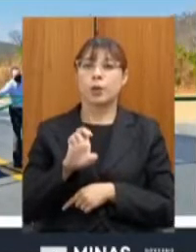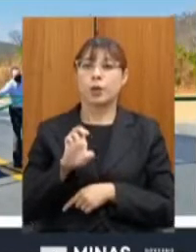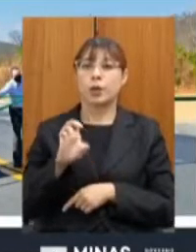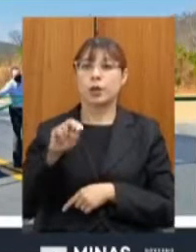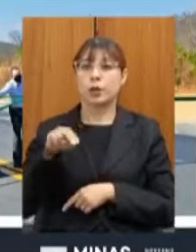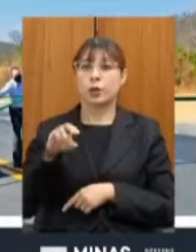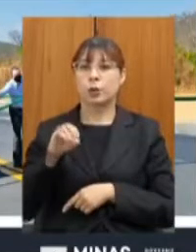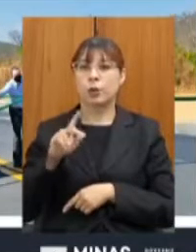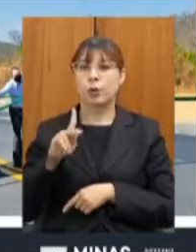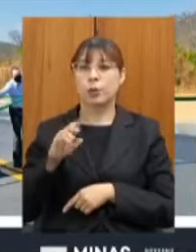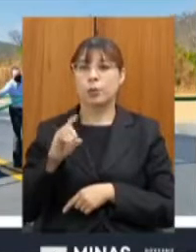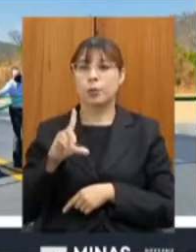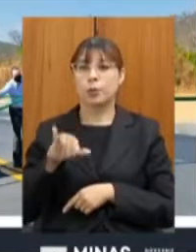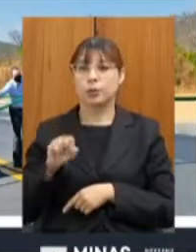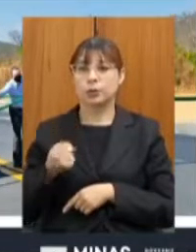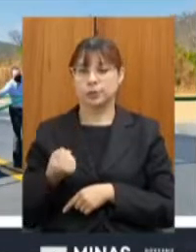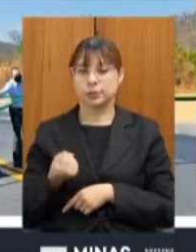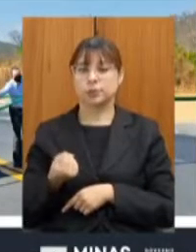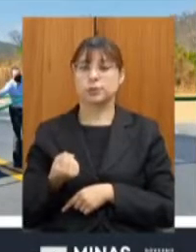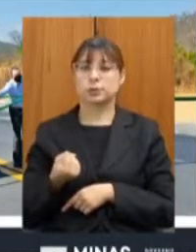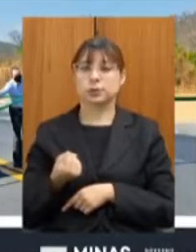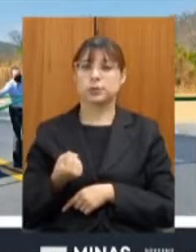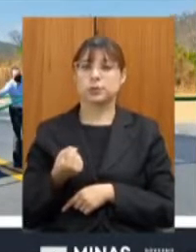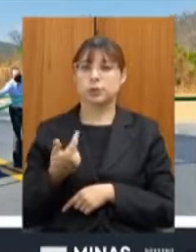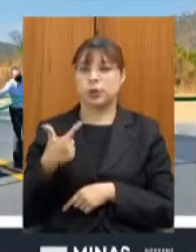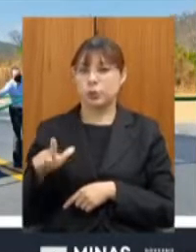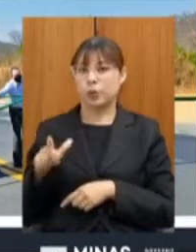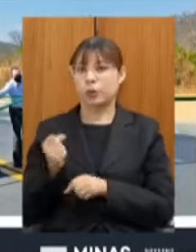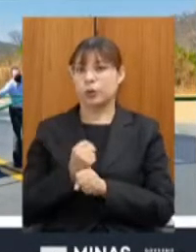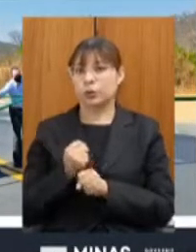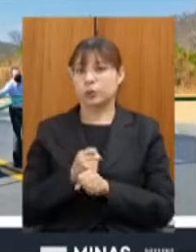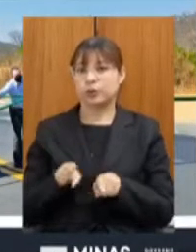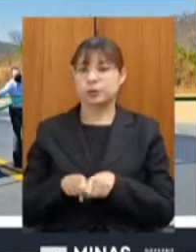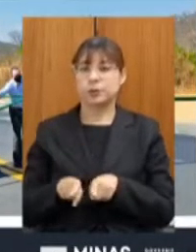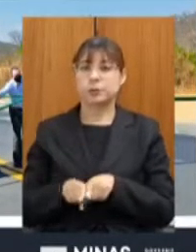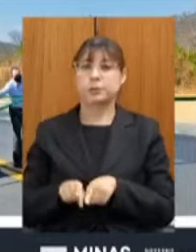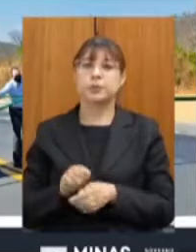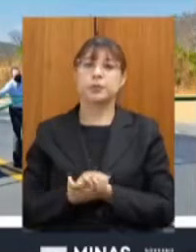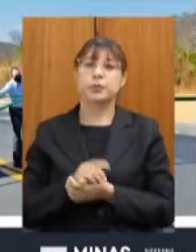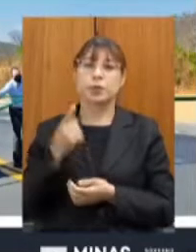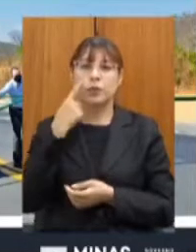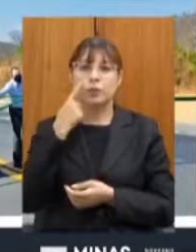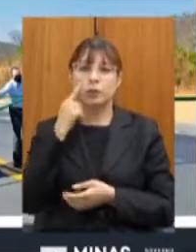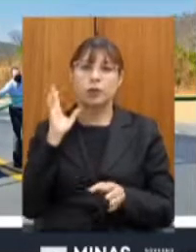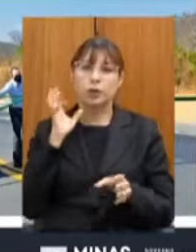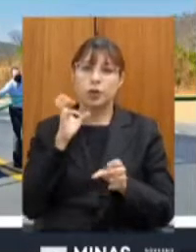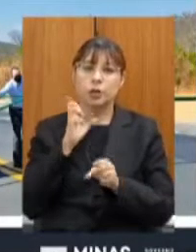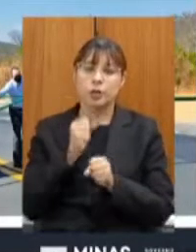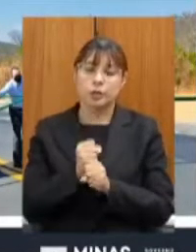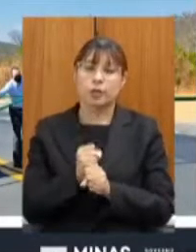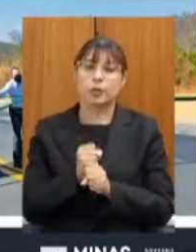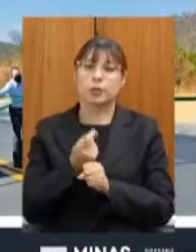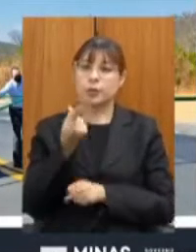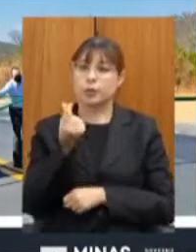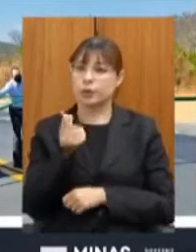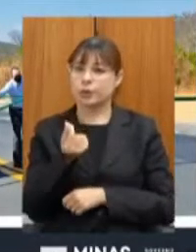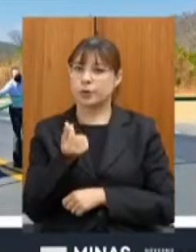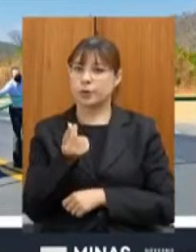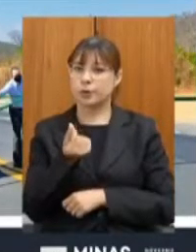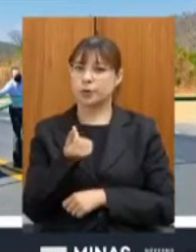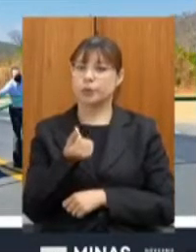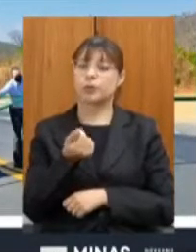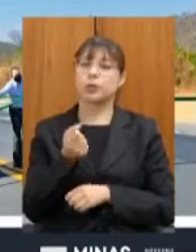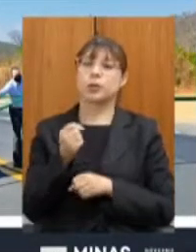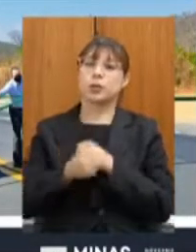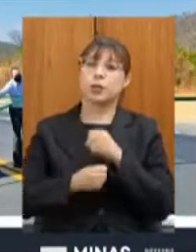uma inauguração de terceiras faixas. Os senhores podem ver os valores previstos para os próximos quatro, cinco anos.